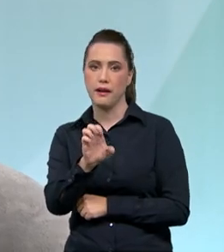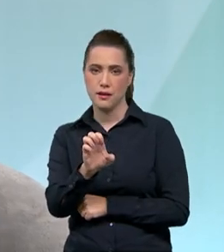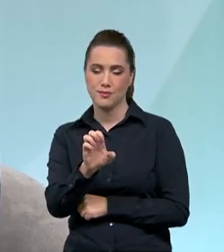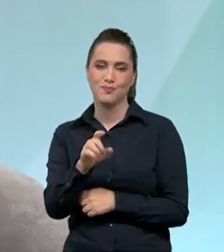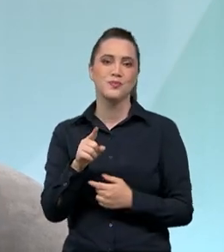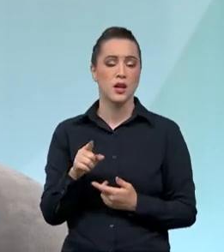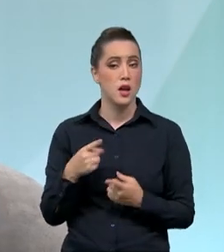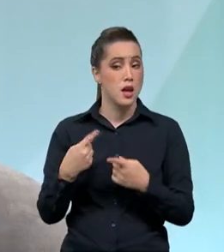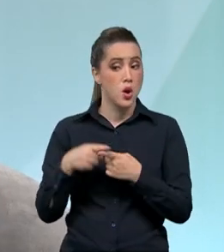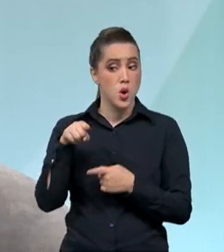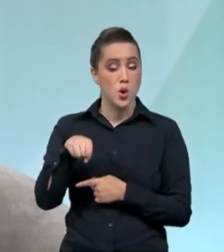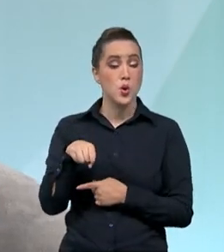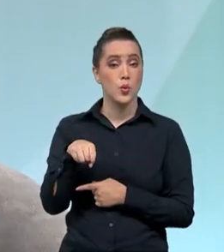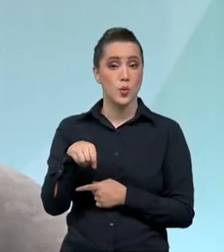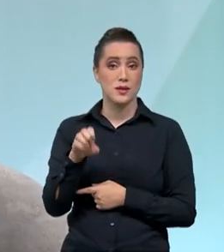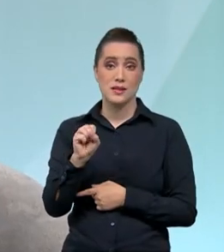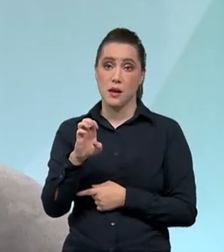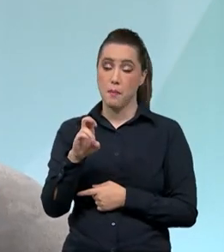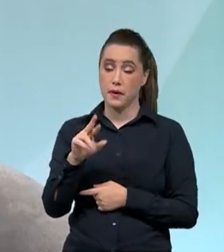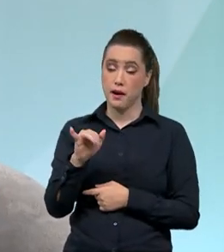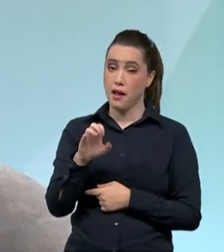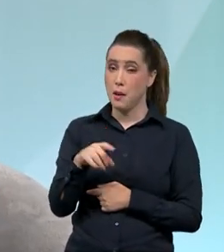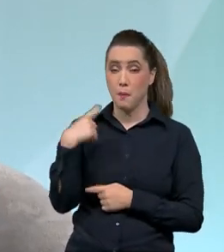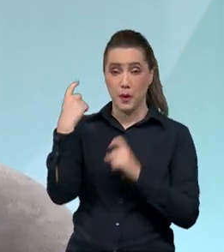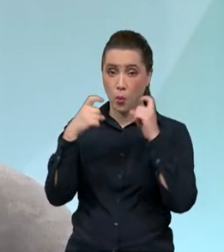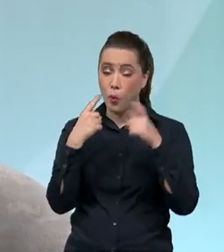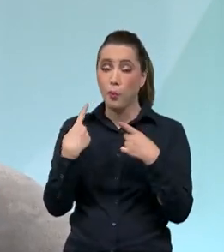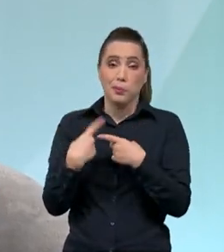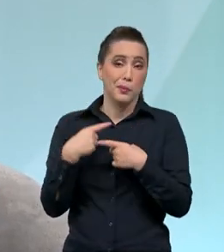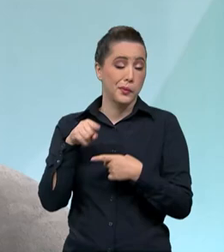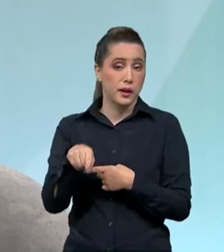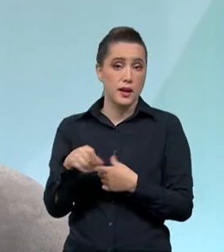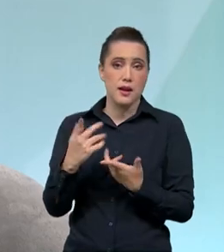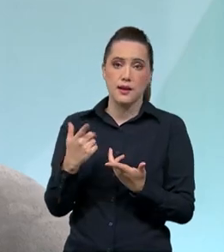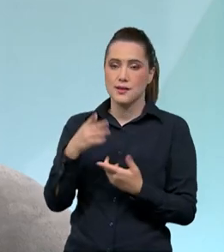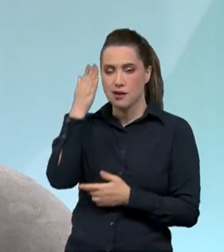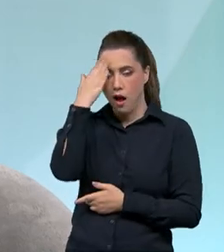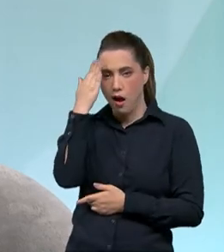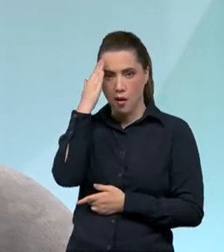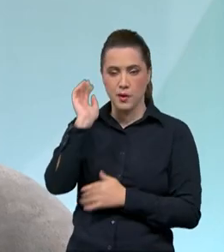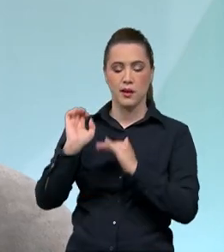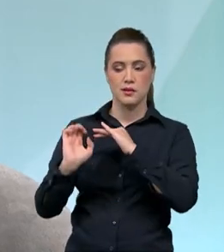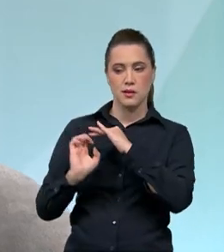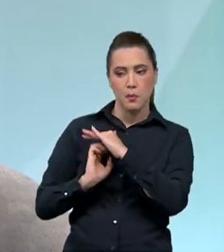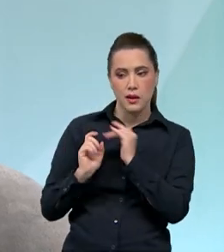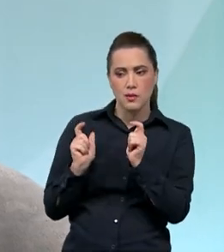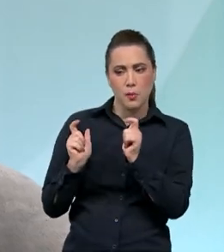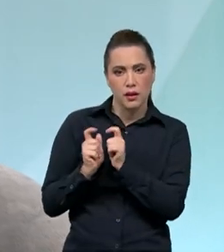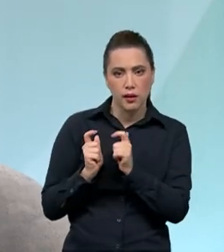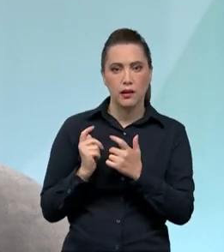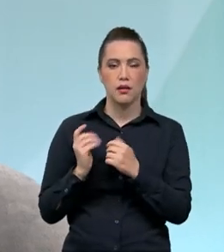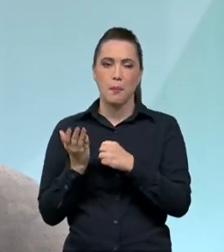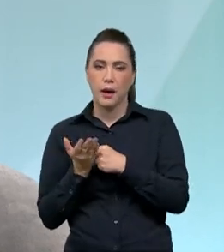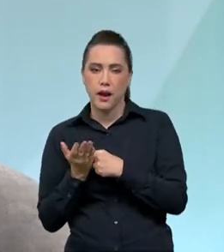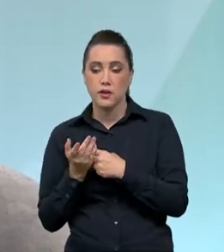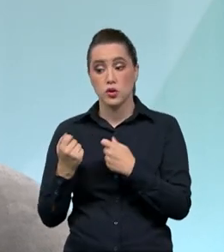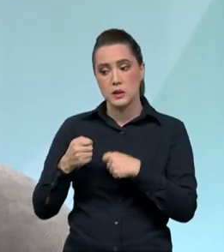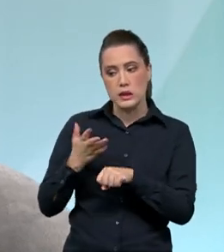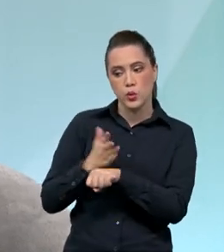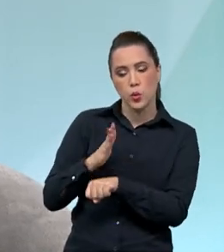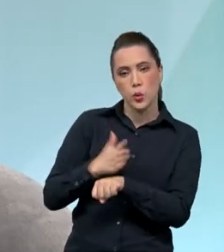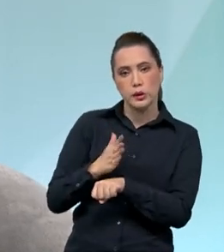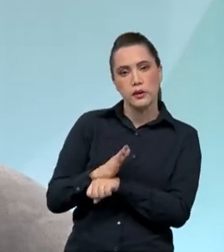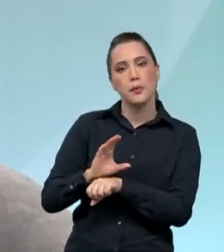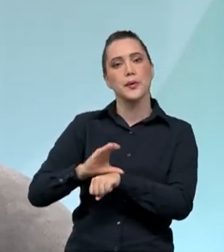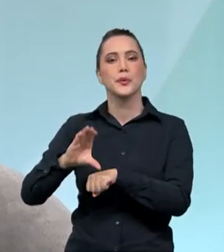de pequenos para médios. Então, isso é extremamente importante para o Brasil, uma parceria que visa a melhoria da qualificação junto,